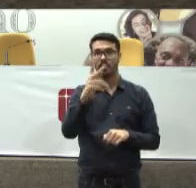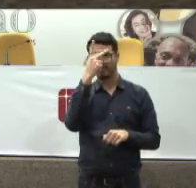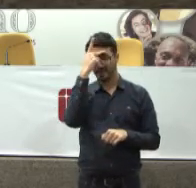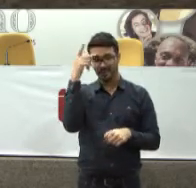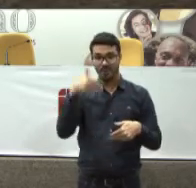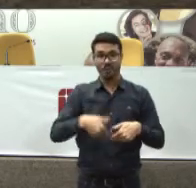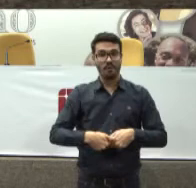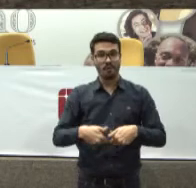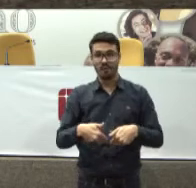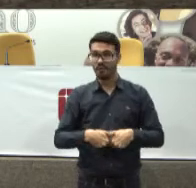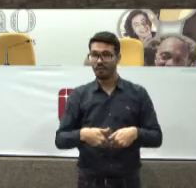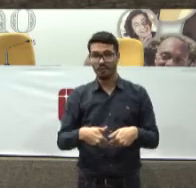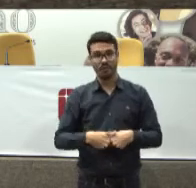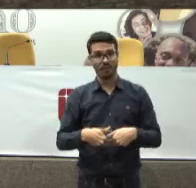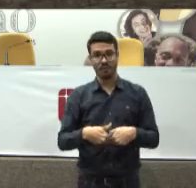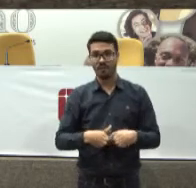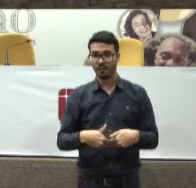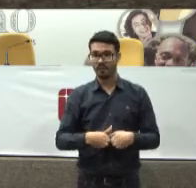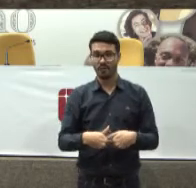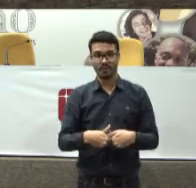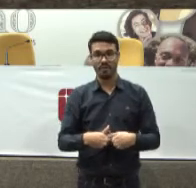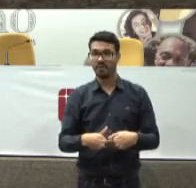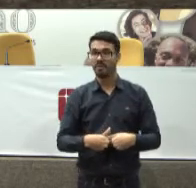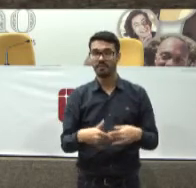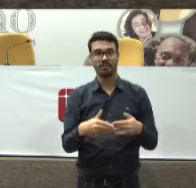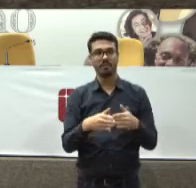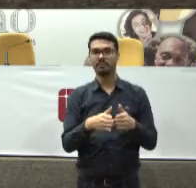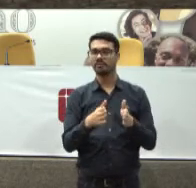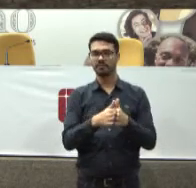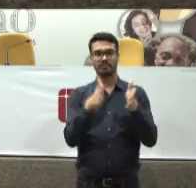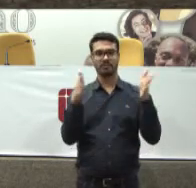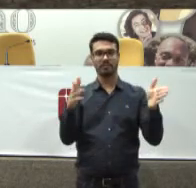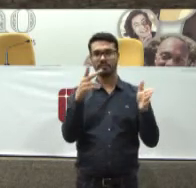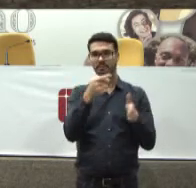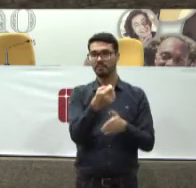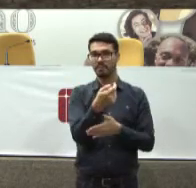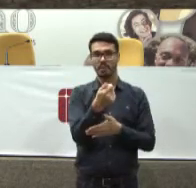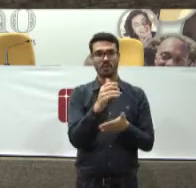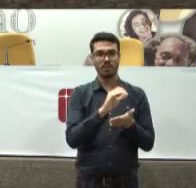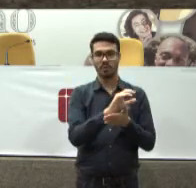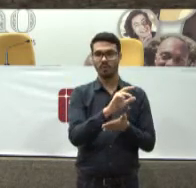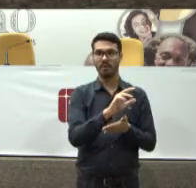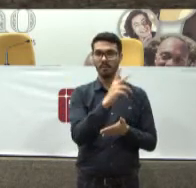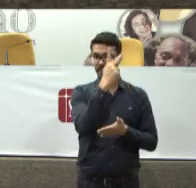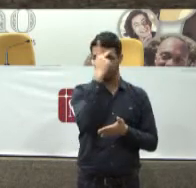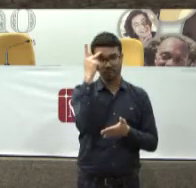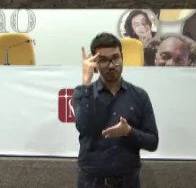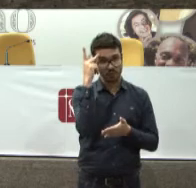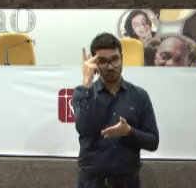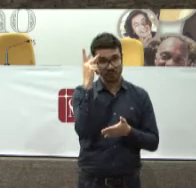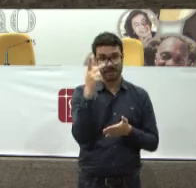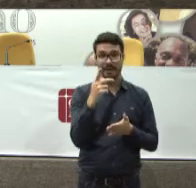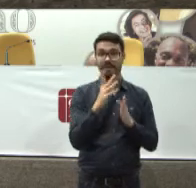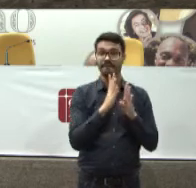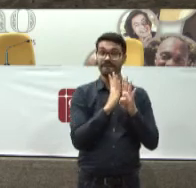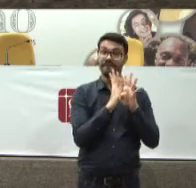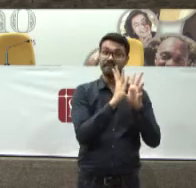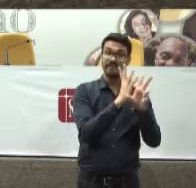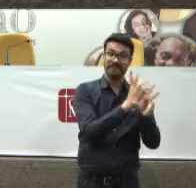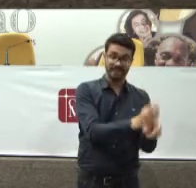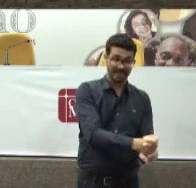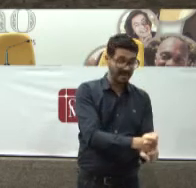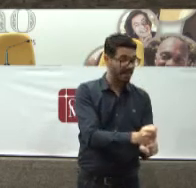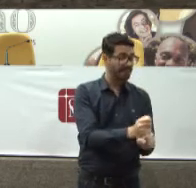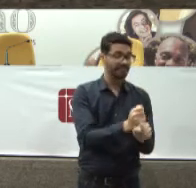O tempo inteiro A gente lida Com gente com fome Porque muita gente Para atender Pouco recurso humano E logo a filha Demora muito grande